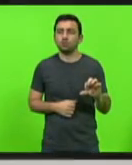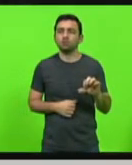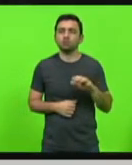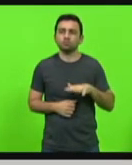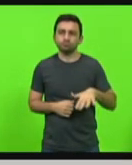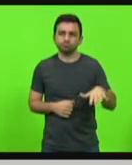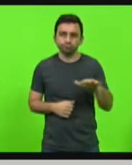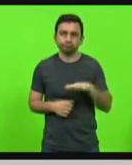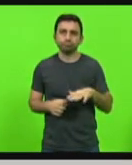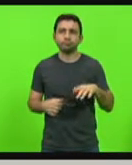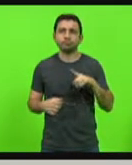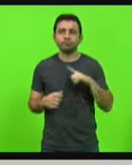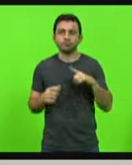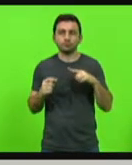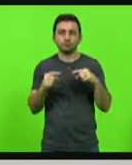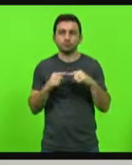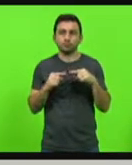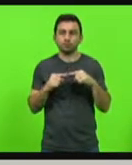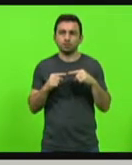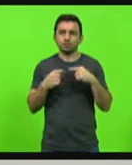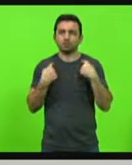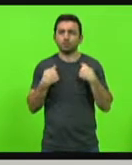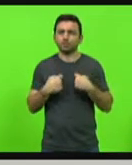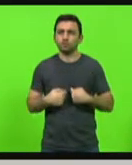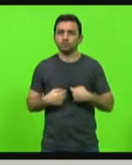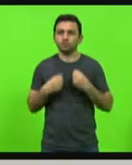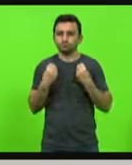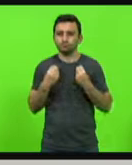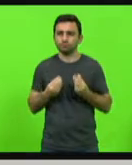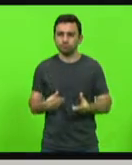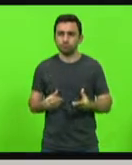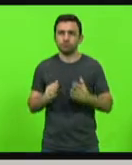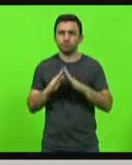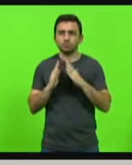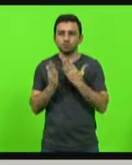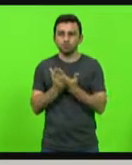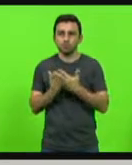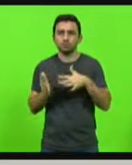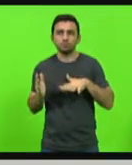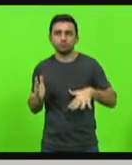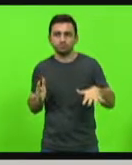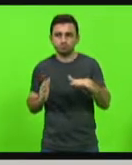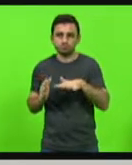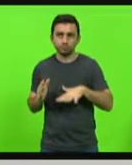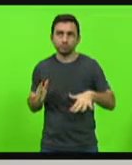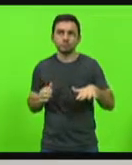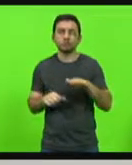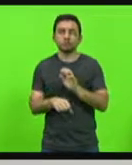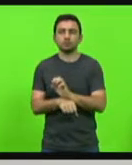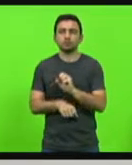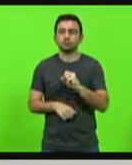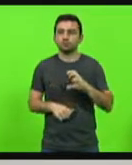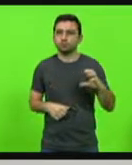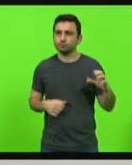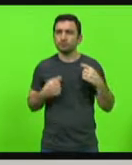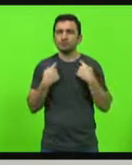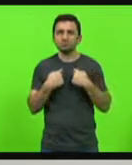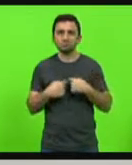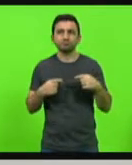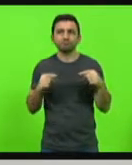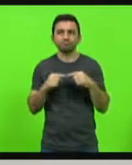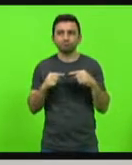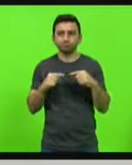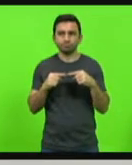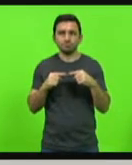sobre o fornecimento de uniforme escolar na educação básica da rede pública do Estado de Santa Catarina, devendo o vestuário ser compatível com o